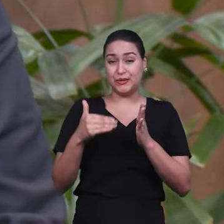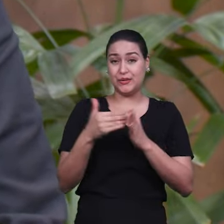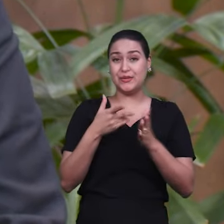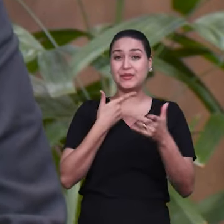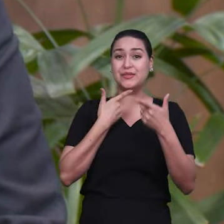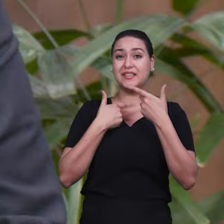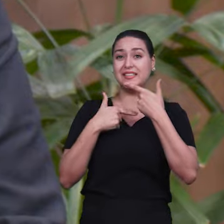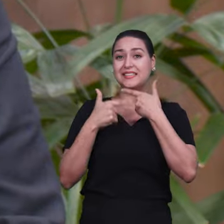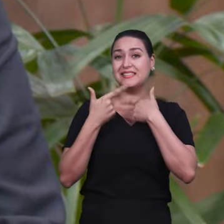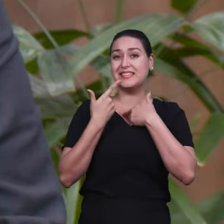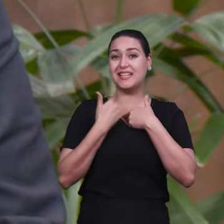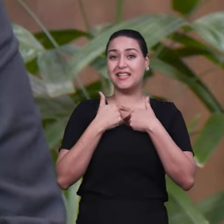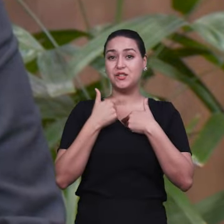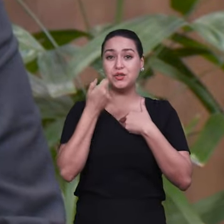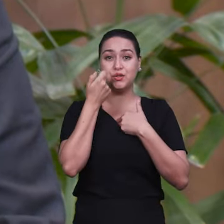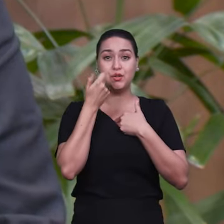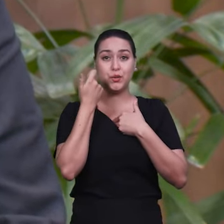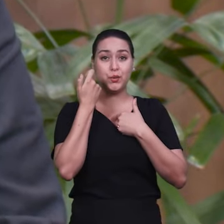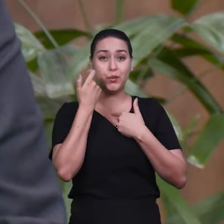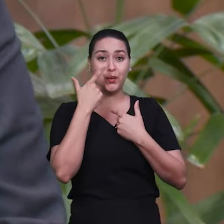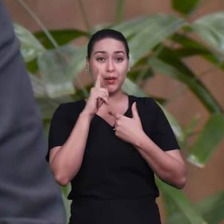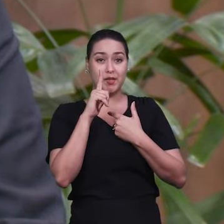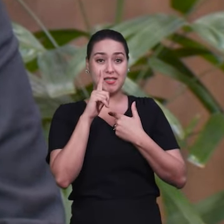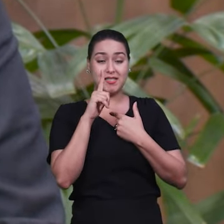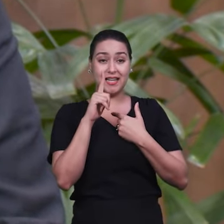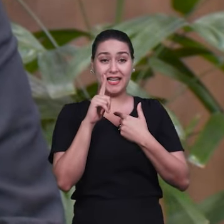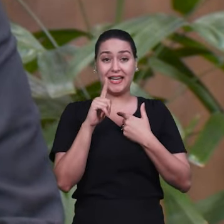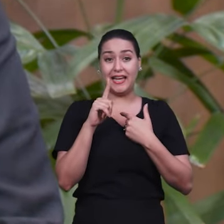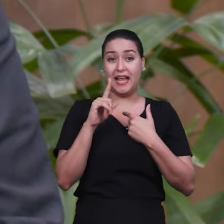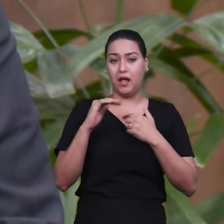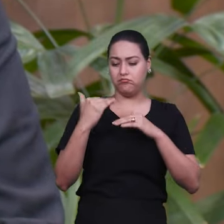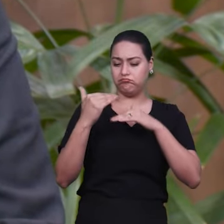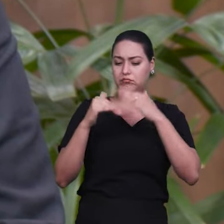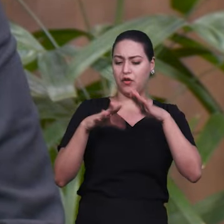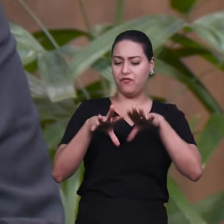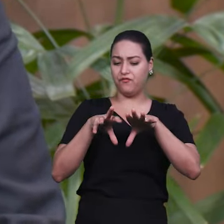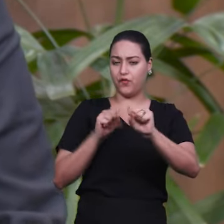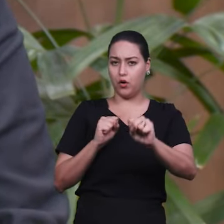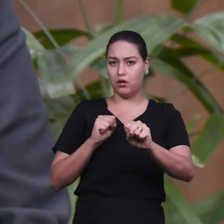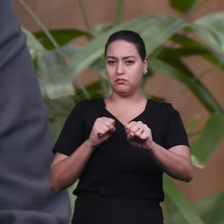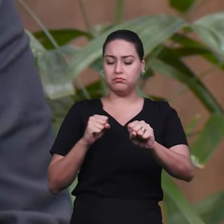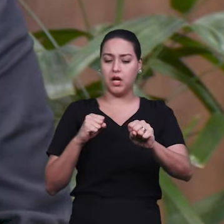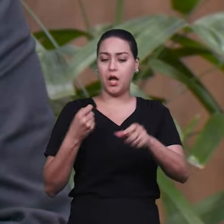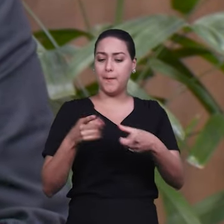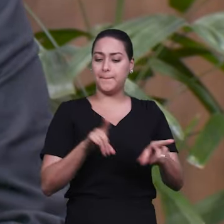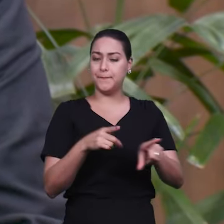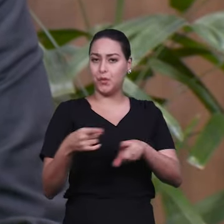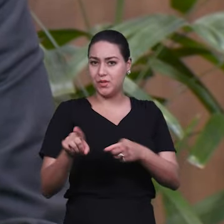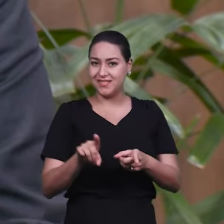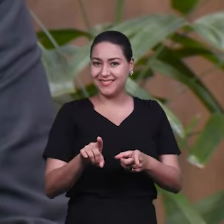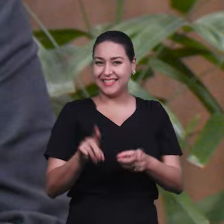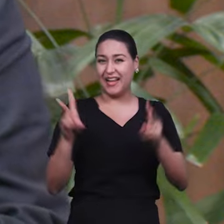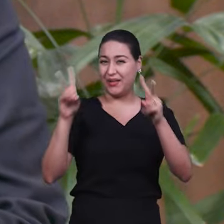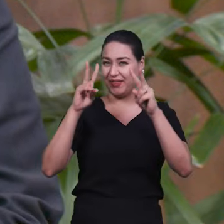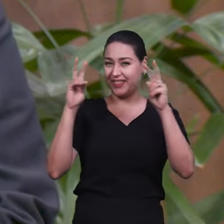uma formação e carreira musical. É exatamente esse o tema. E nós vamos